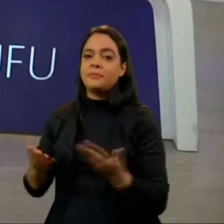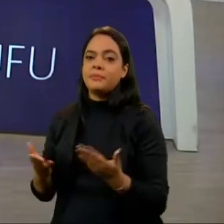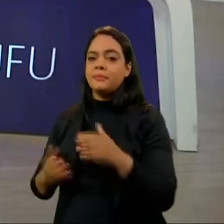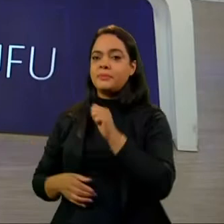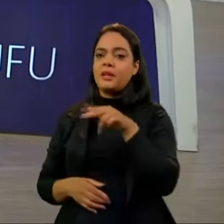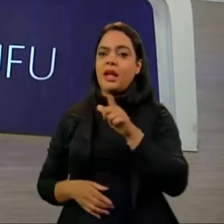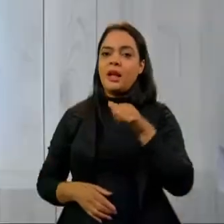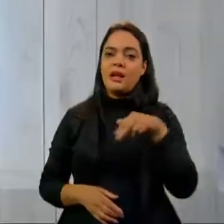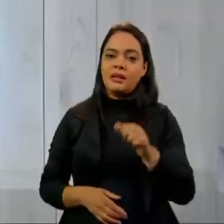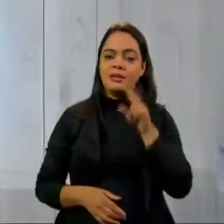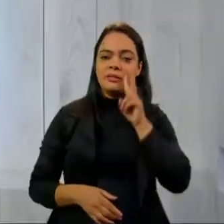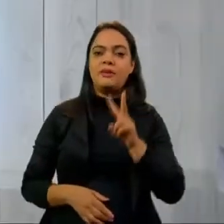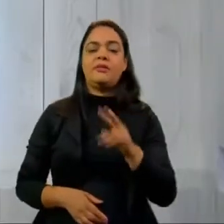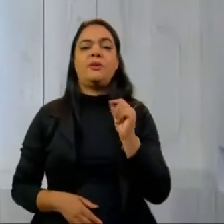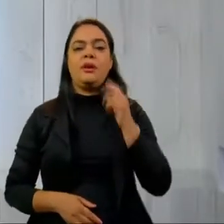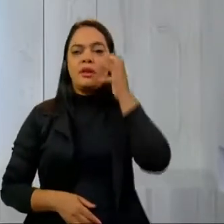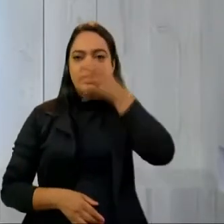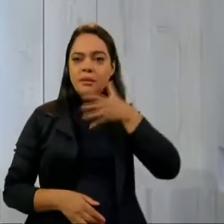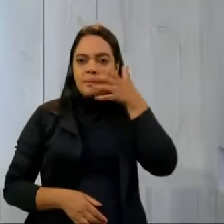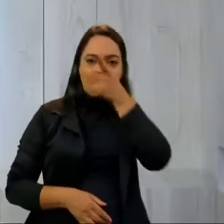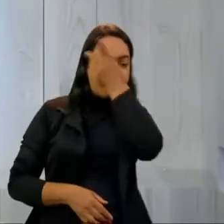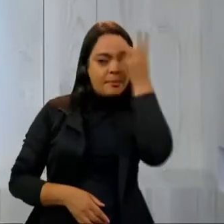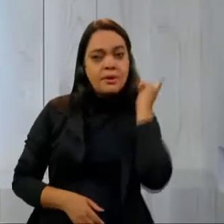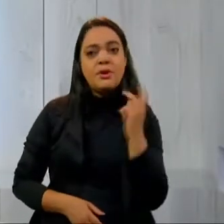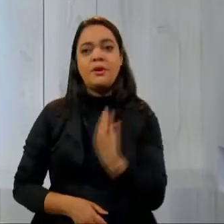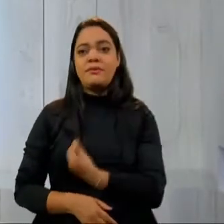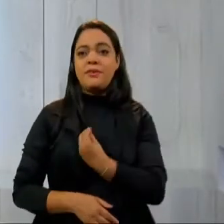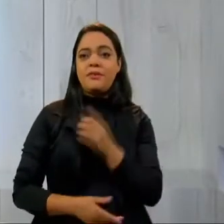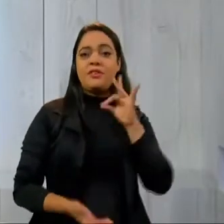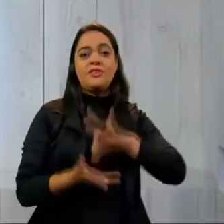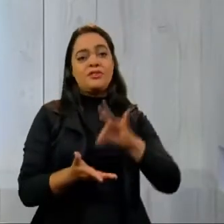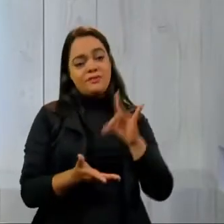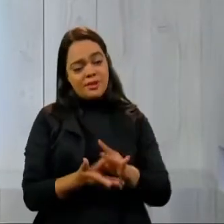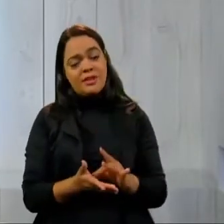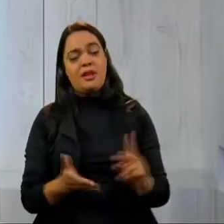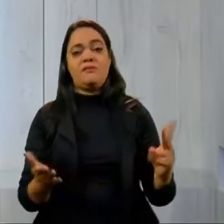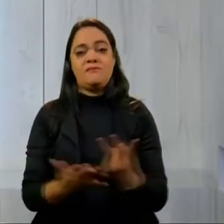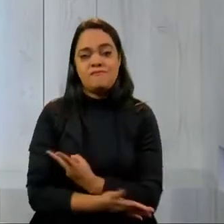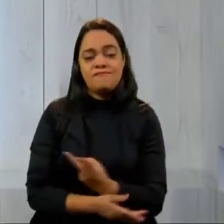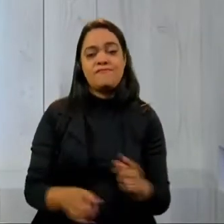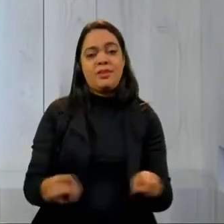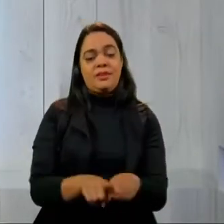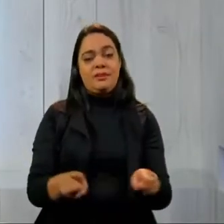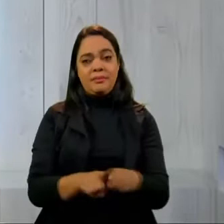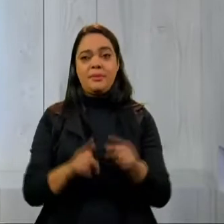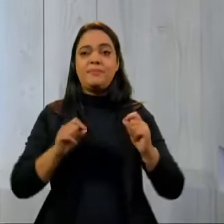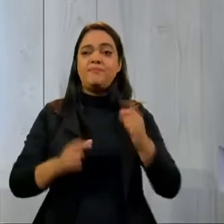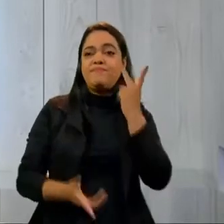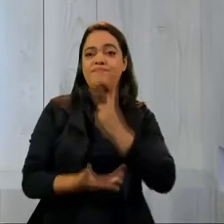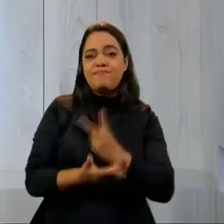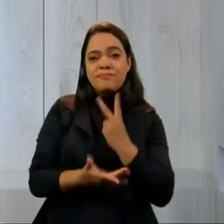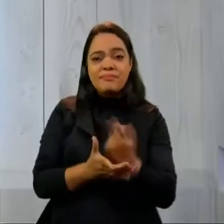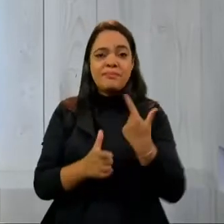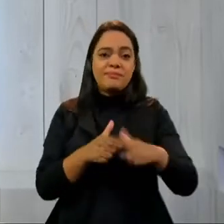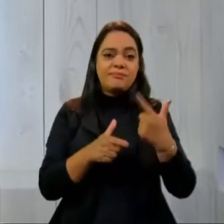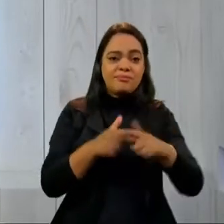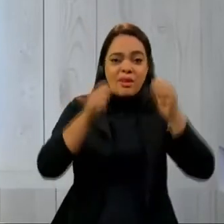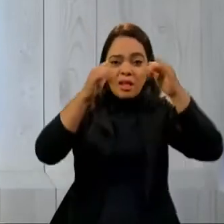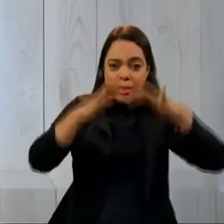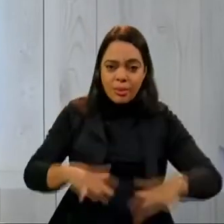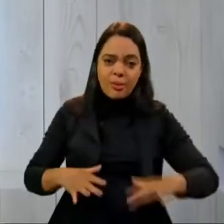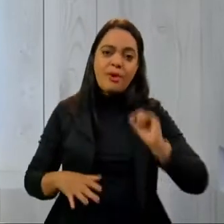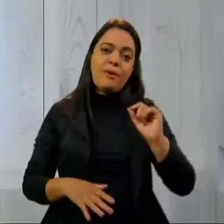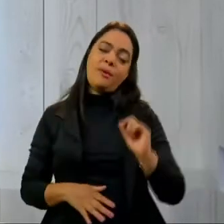ver a história, o depoimento de quem vivencia essa realidade. Por outro lado, mesmo com a crise, alguns trabalhadores